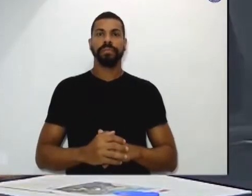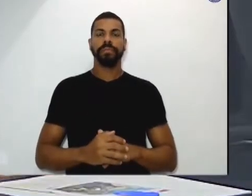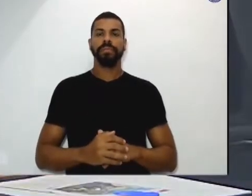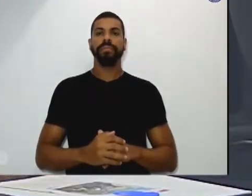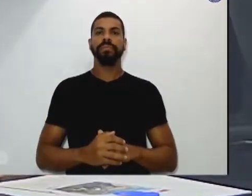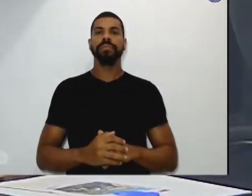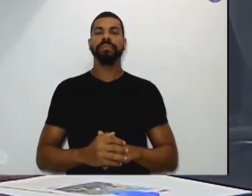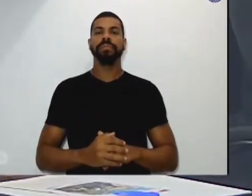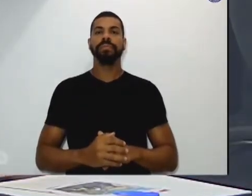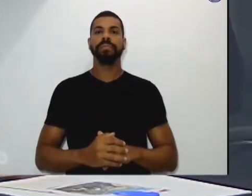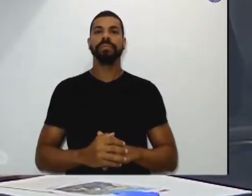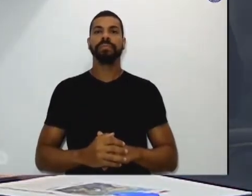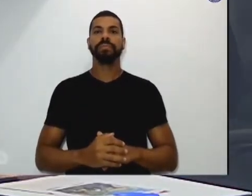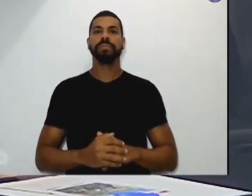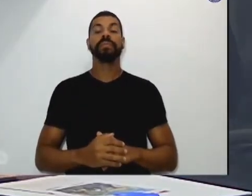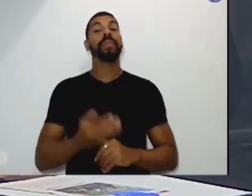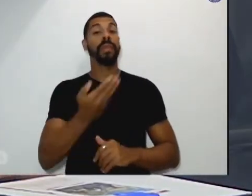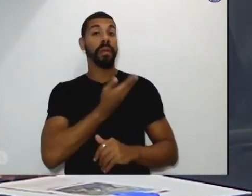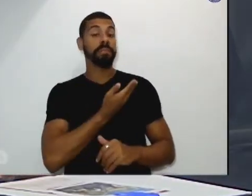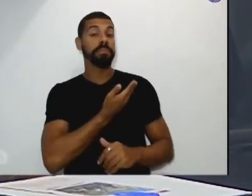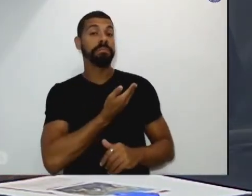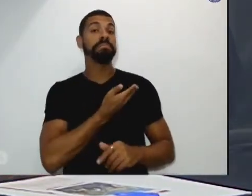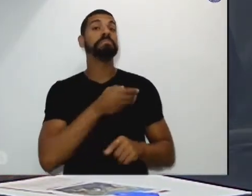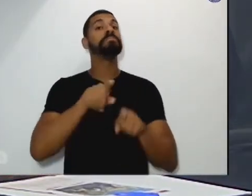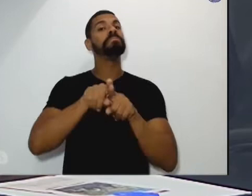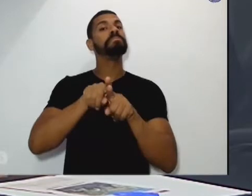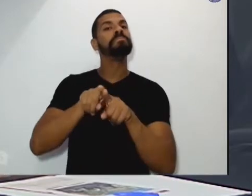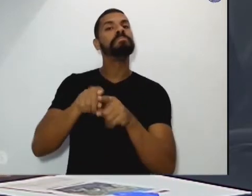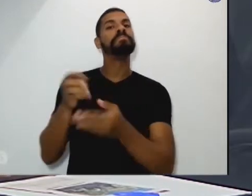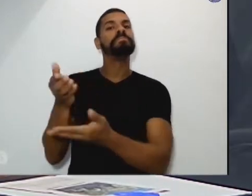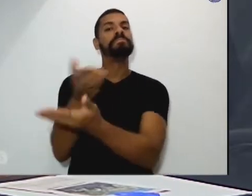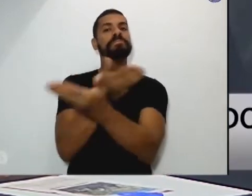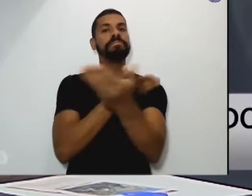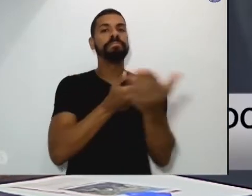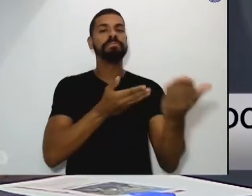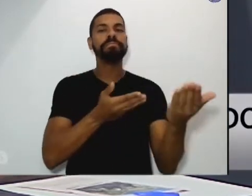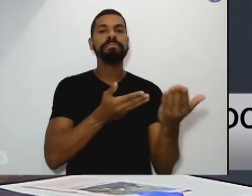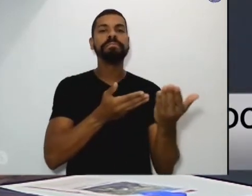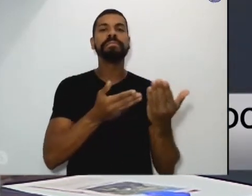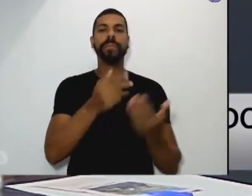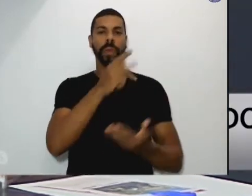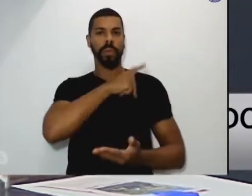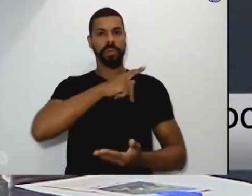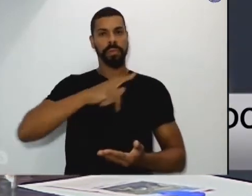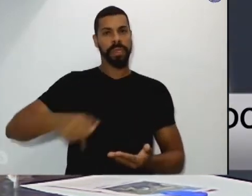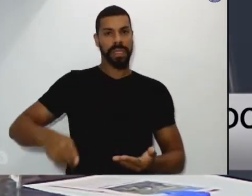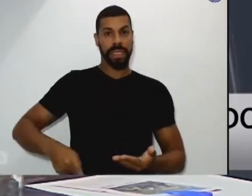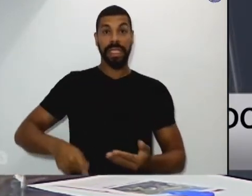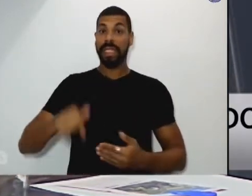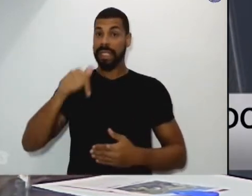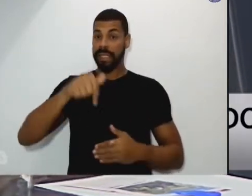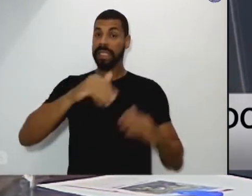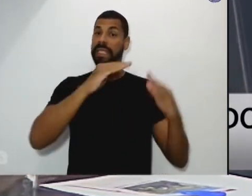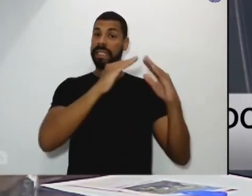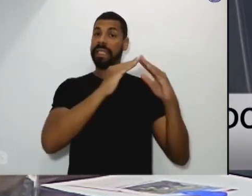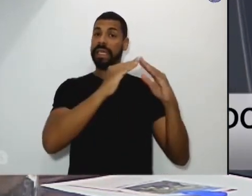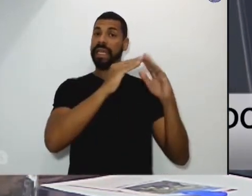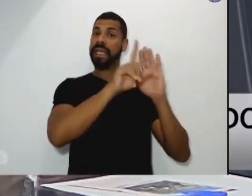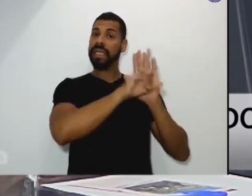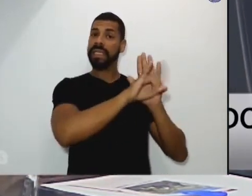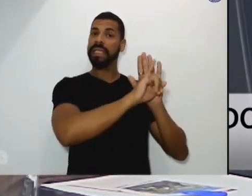Estimado amigo e irmão, Guinei Carreira, digníssimo presidente desta Casa de Leis,